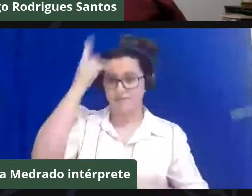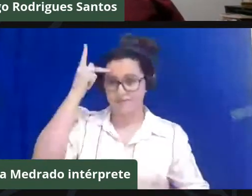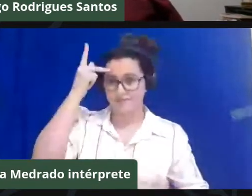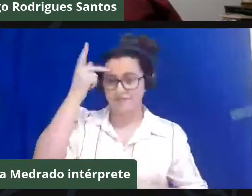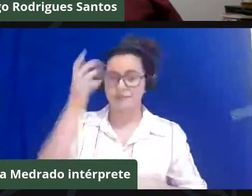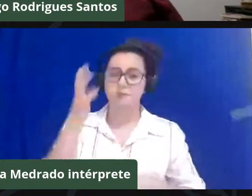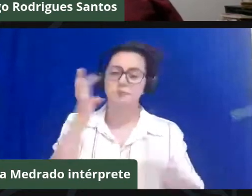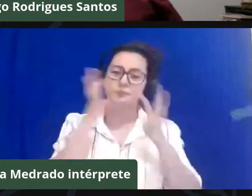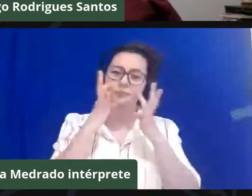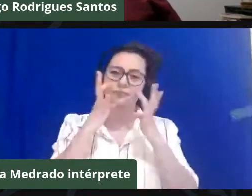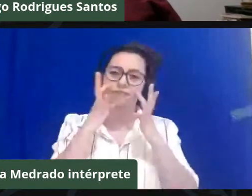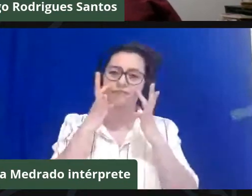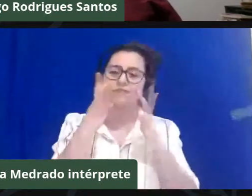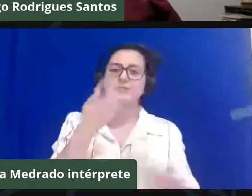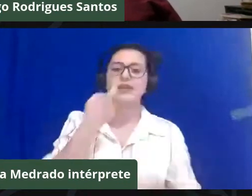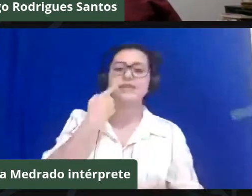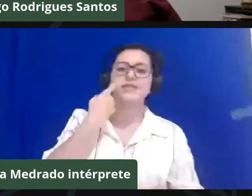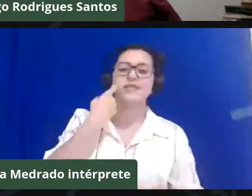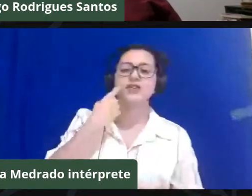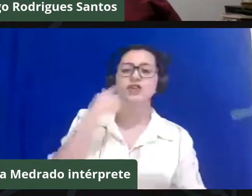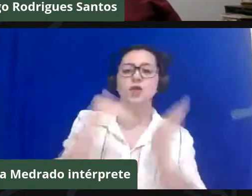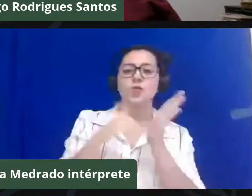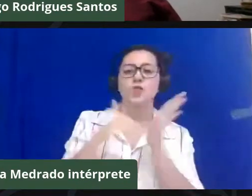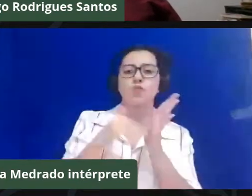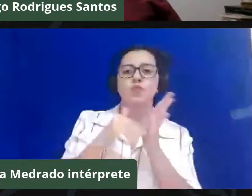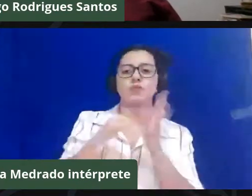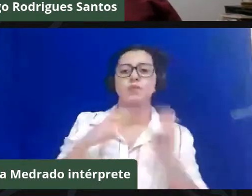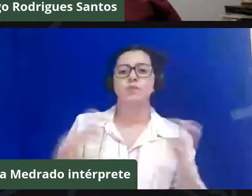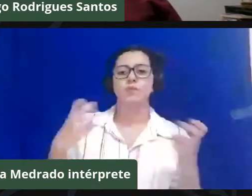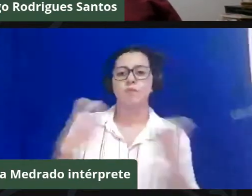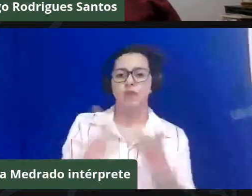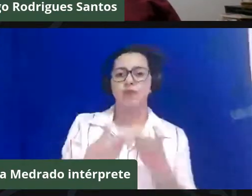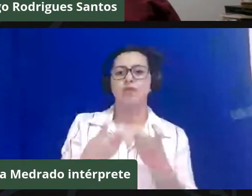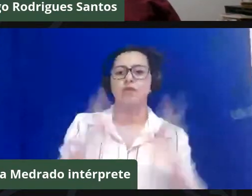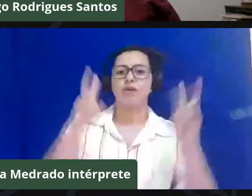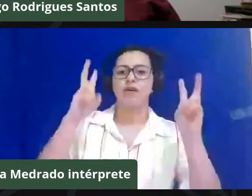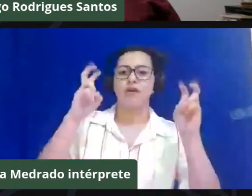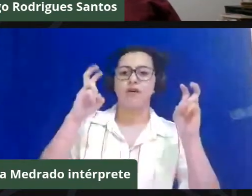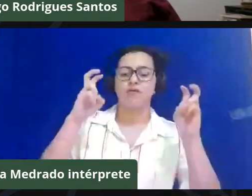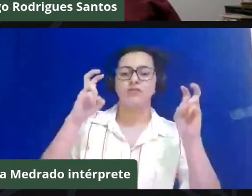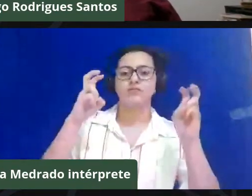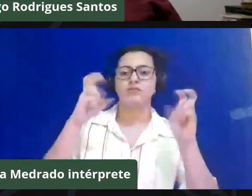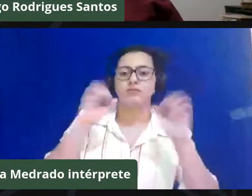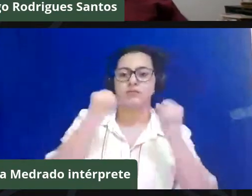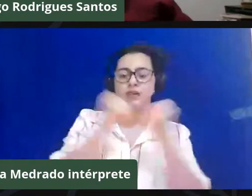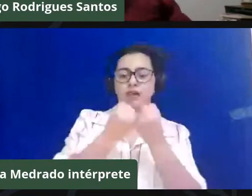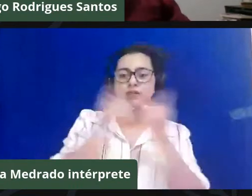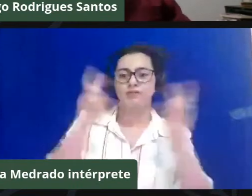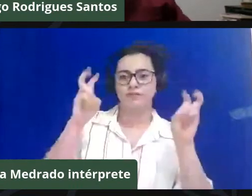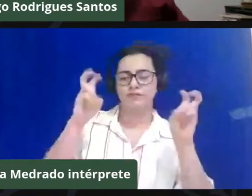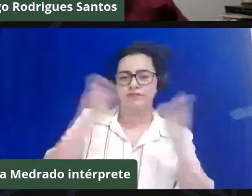para sexta-feira nós teremos a última mesa redonda do seminário, que vai ter como tema